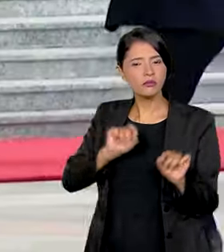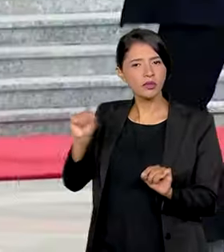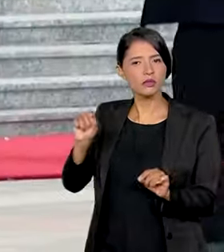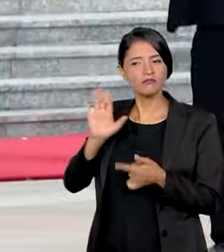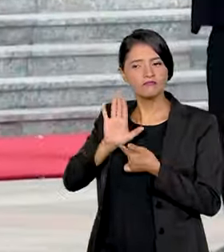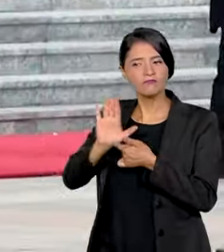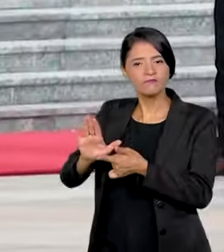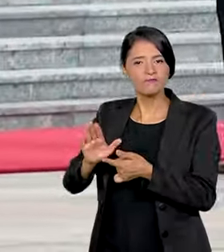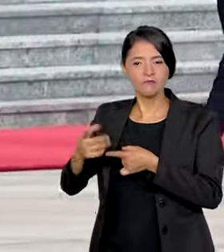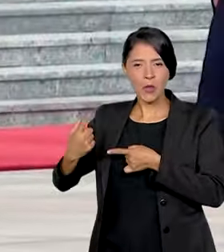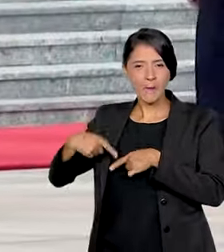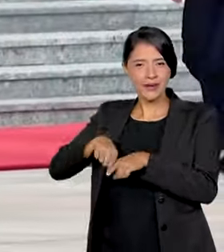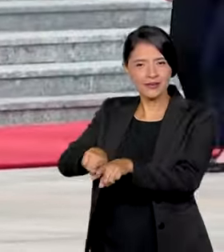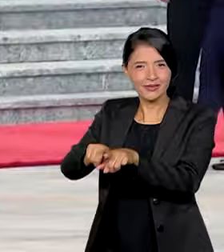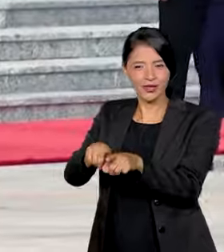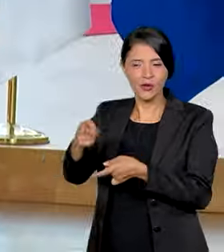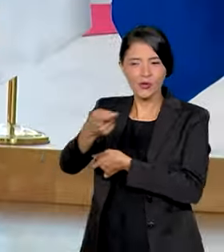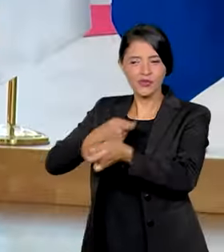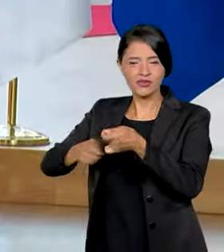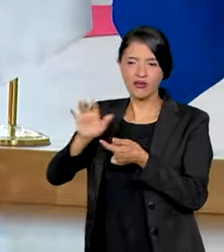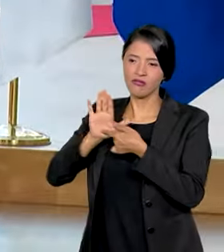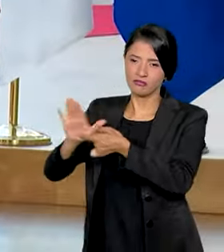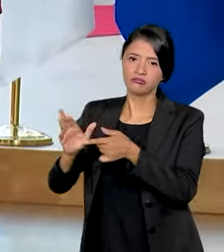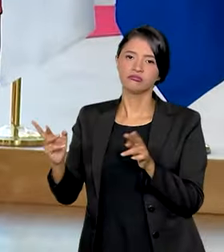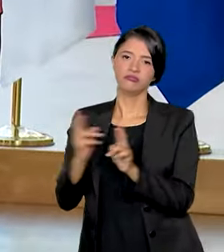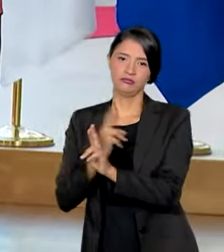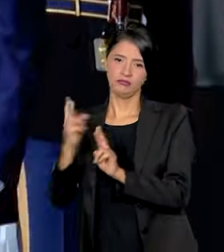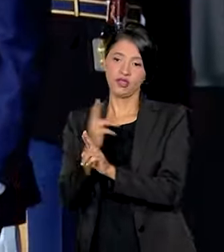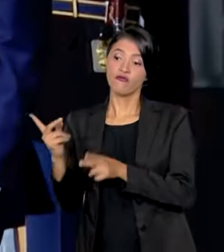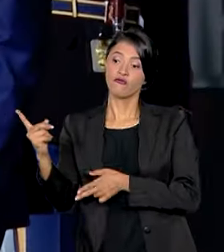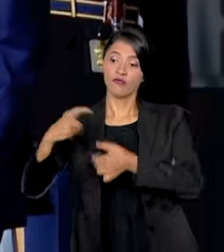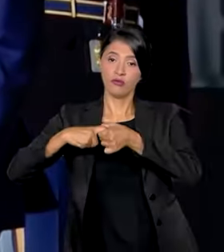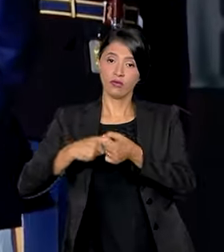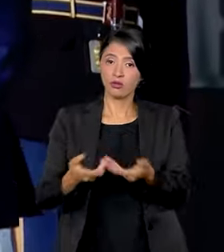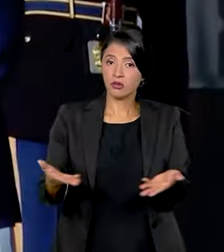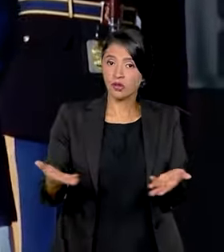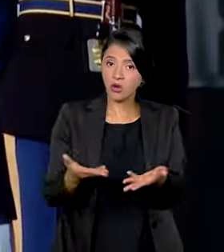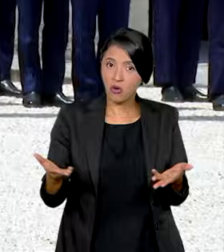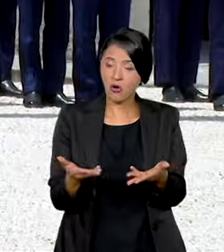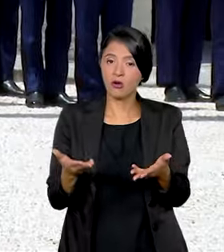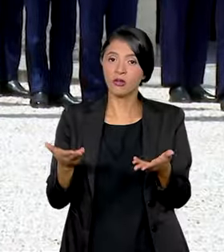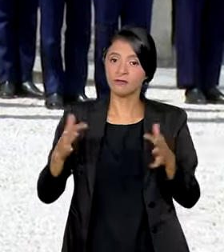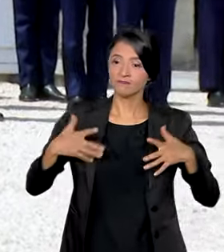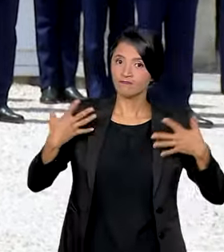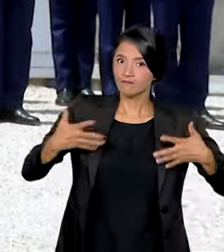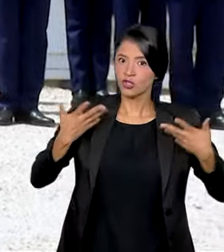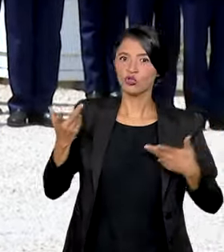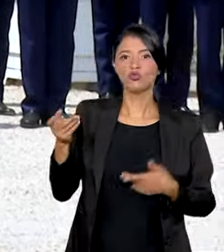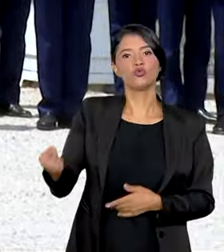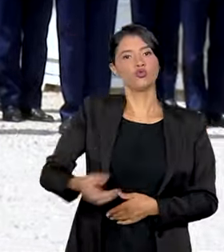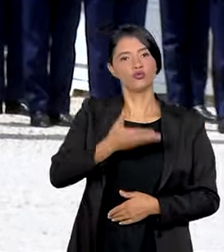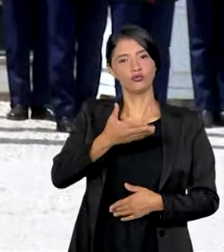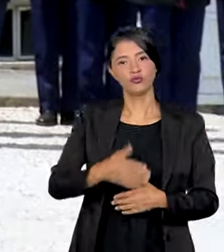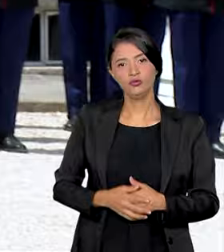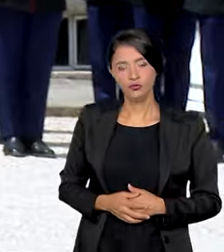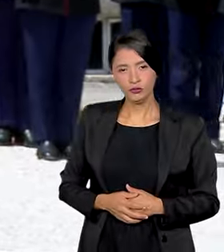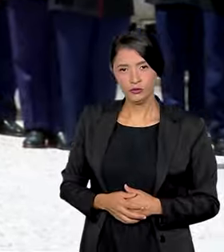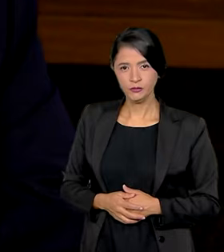sinalizar para seus principais parceiros comerciais que as relações voltariam e, dessa vez, com entusiasmo renovado.